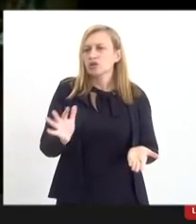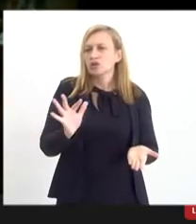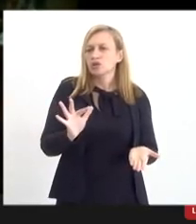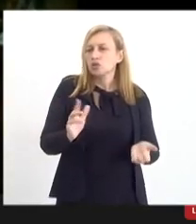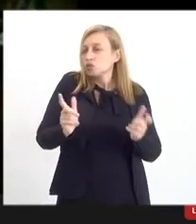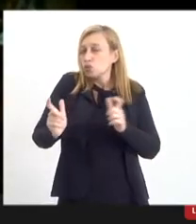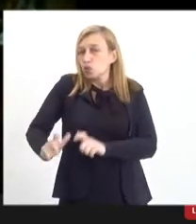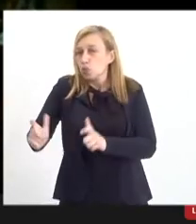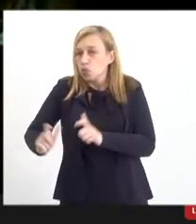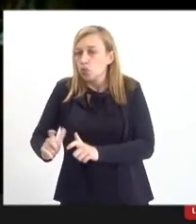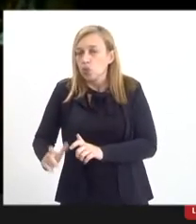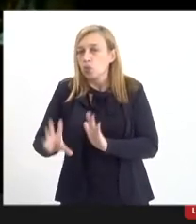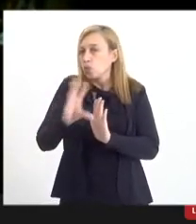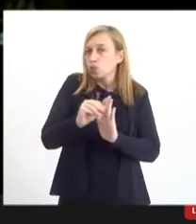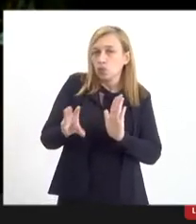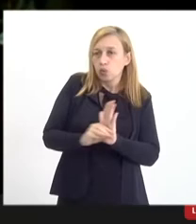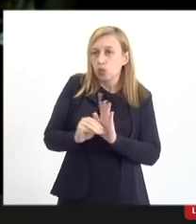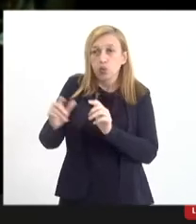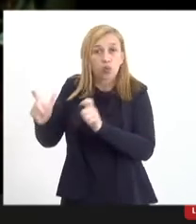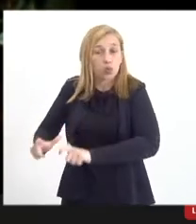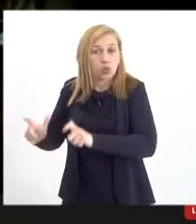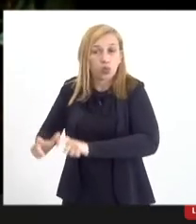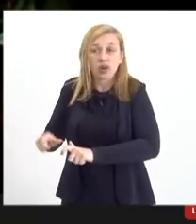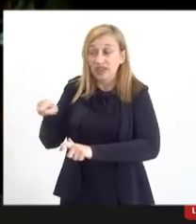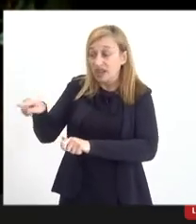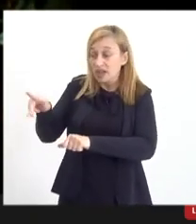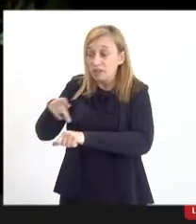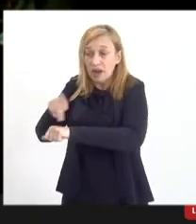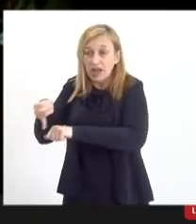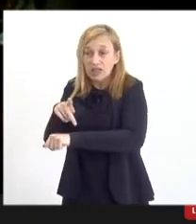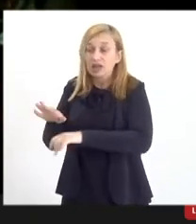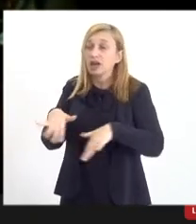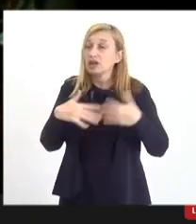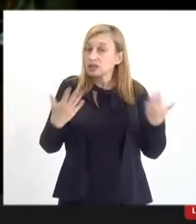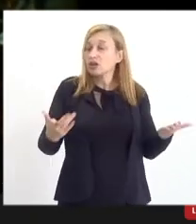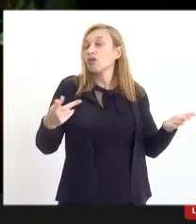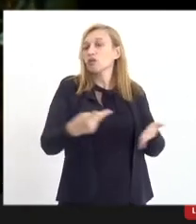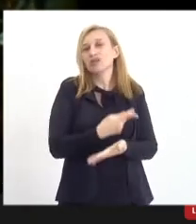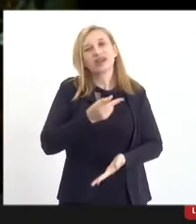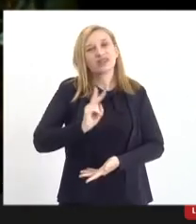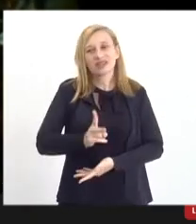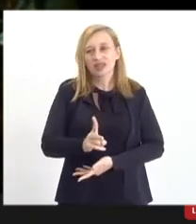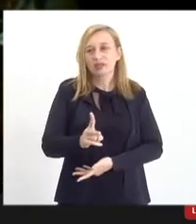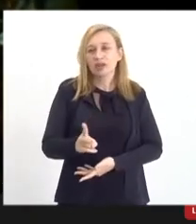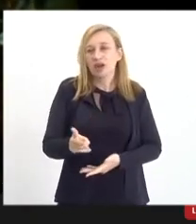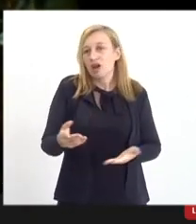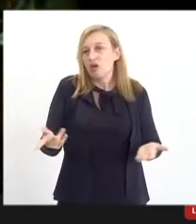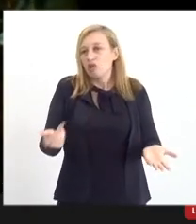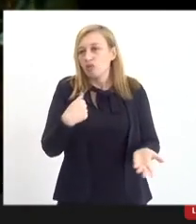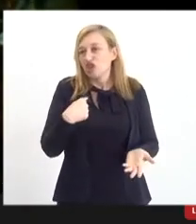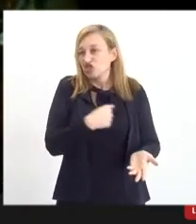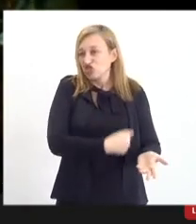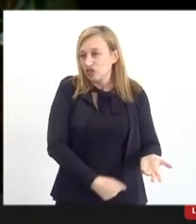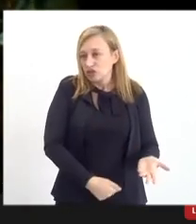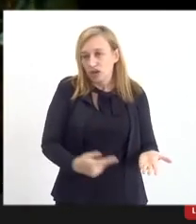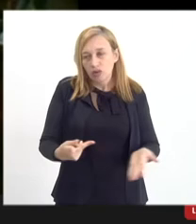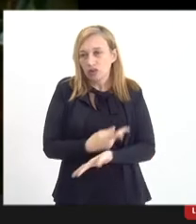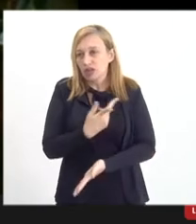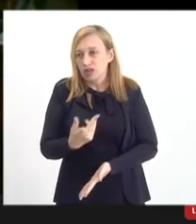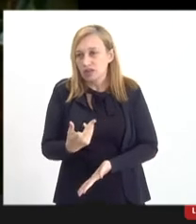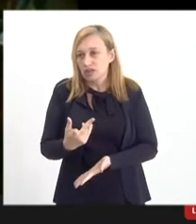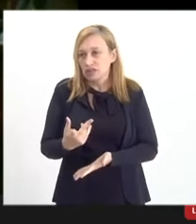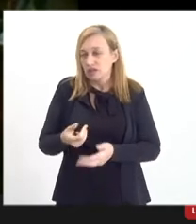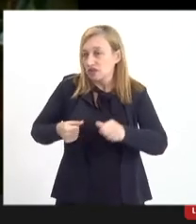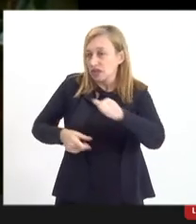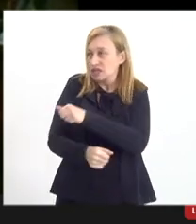local, com conteúdo local daquele país, então isso acontece muito, por exemplo, com a China, os financiamentos que vêm da China,